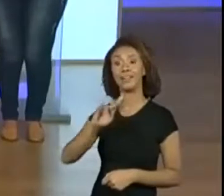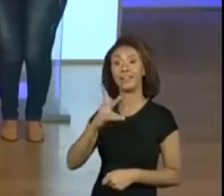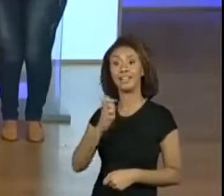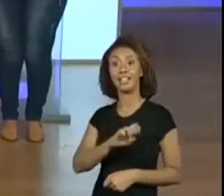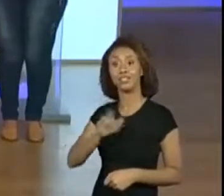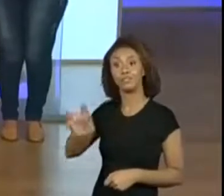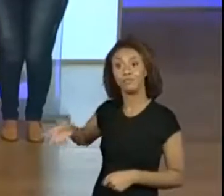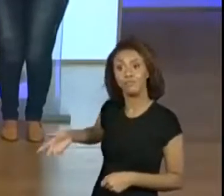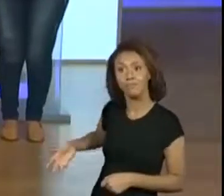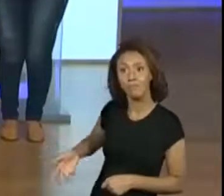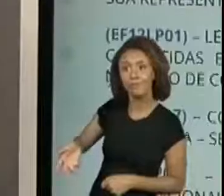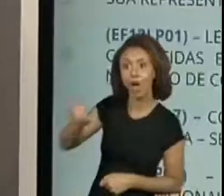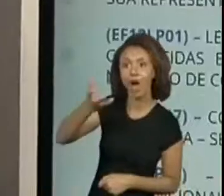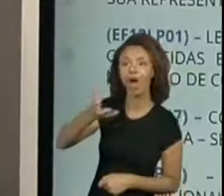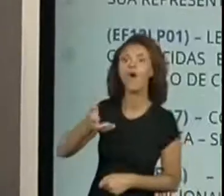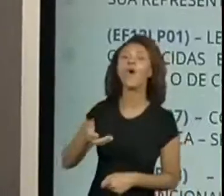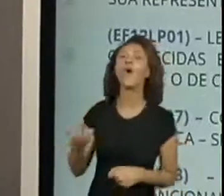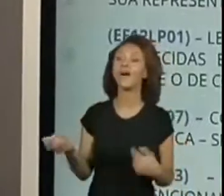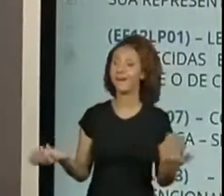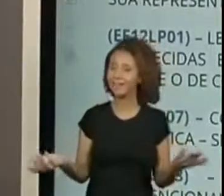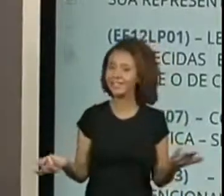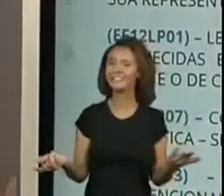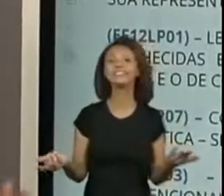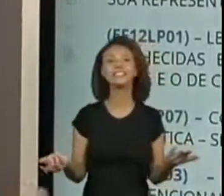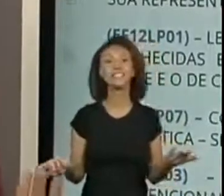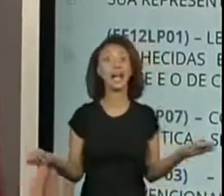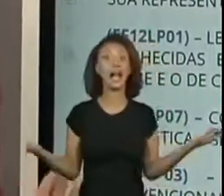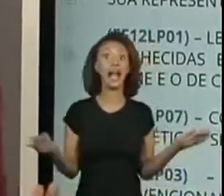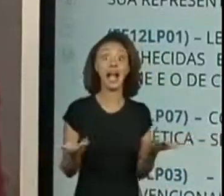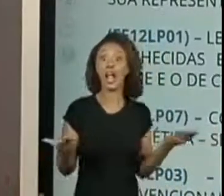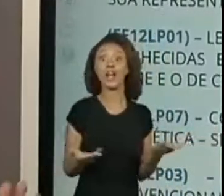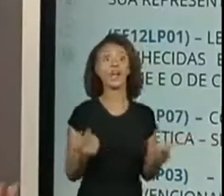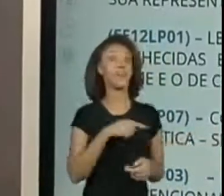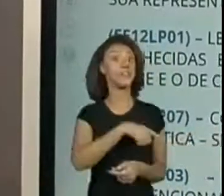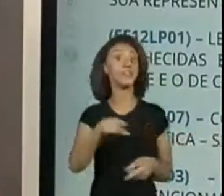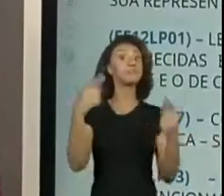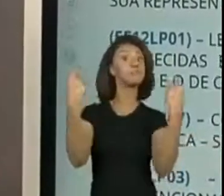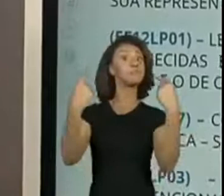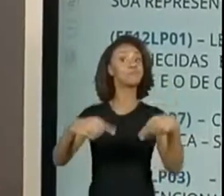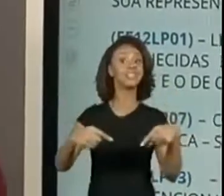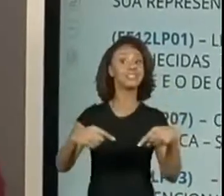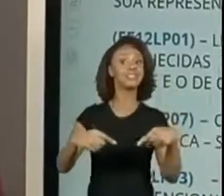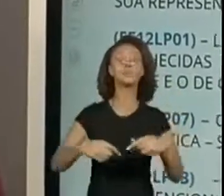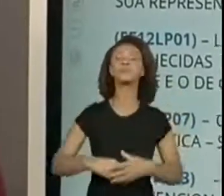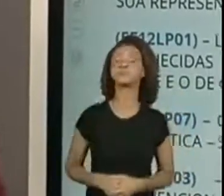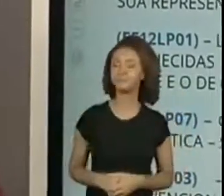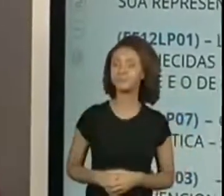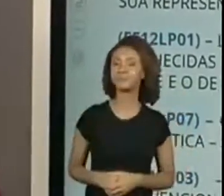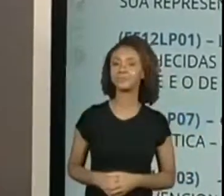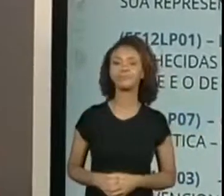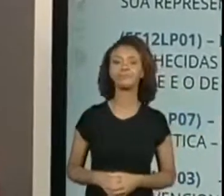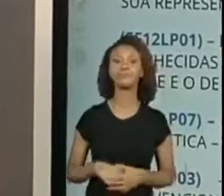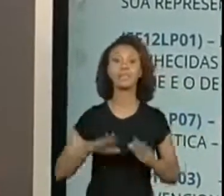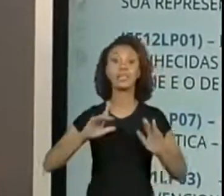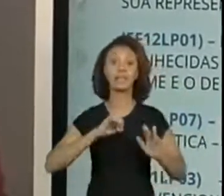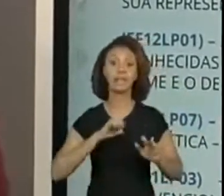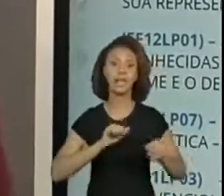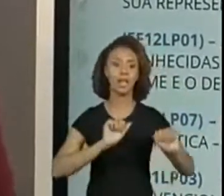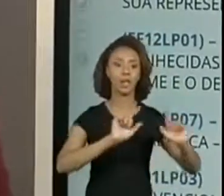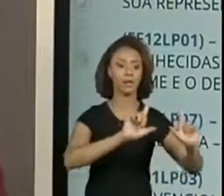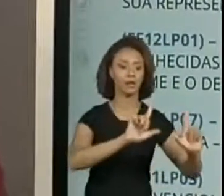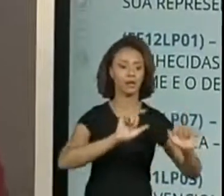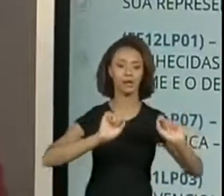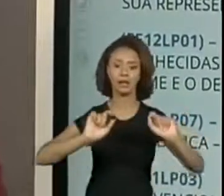Ótimo. Então, agora... Já entenderam, né? Chegou o desafio de vocês. Nós trouxemos algumas imagens de